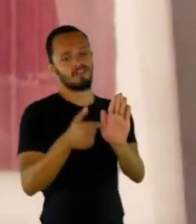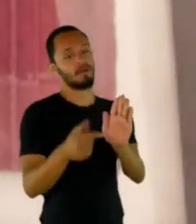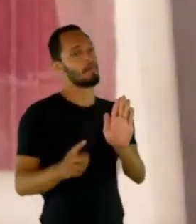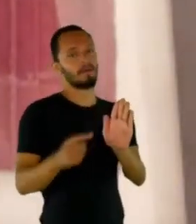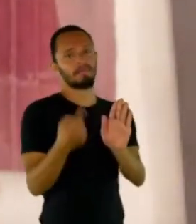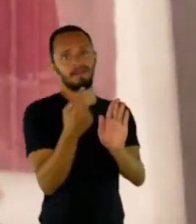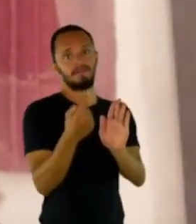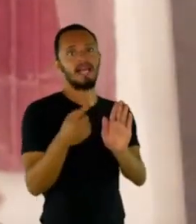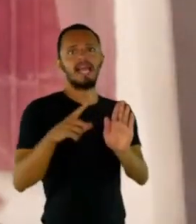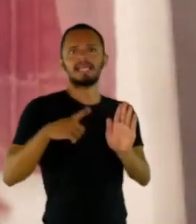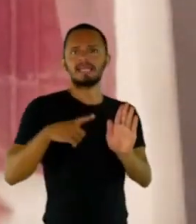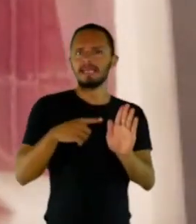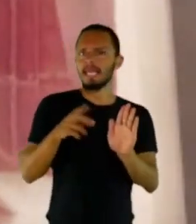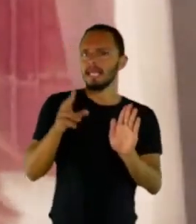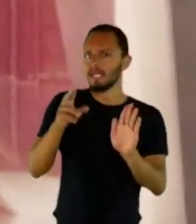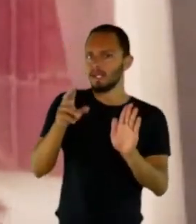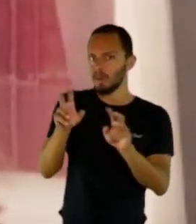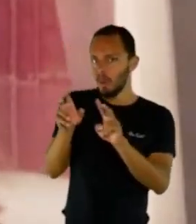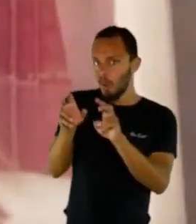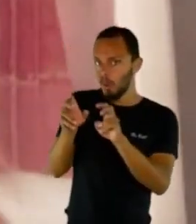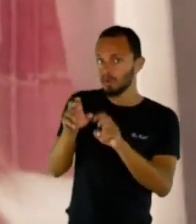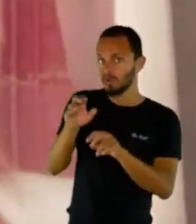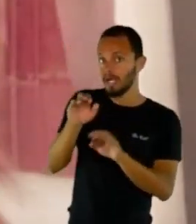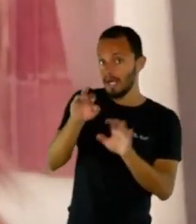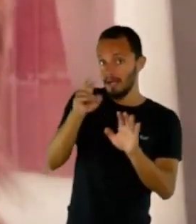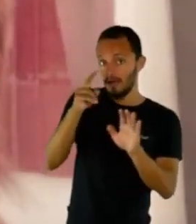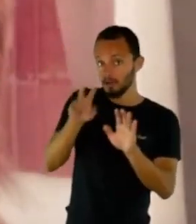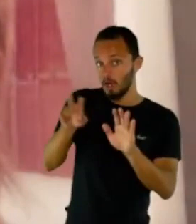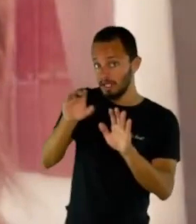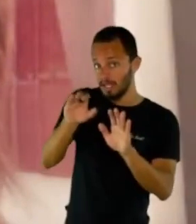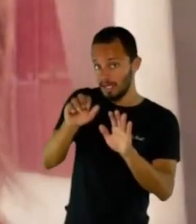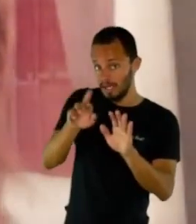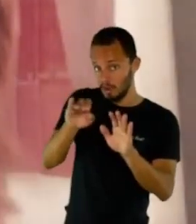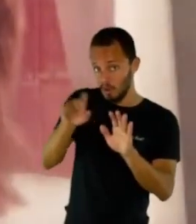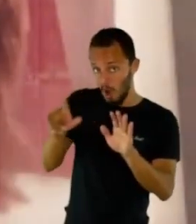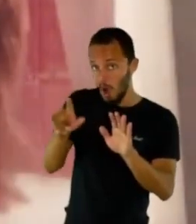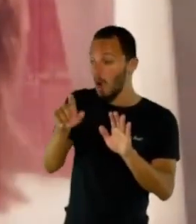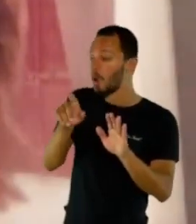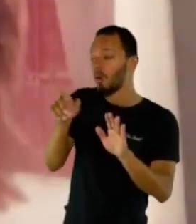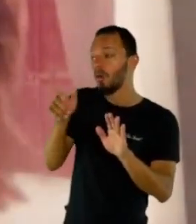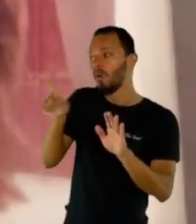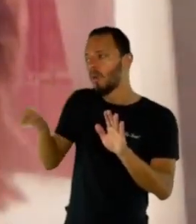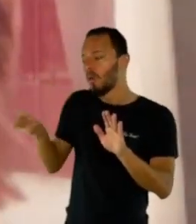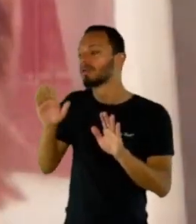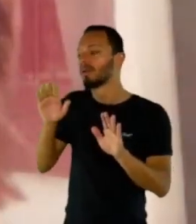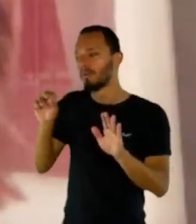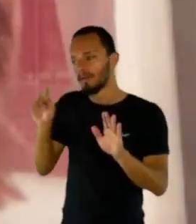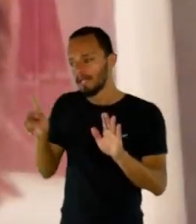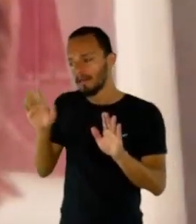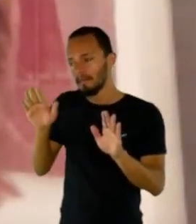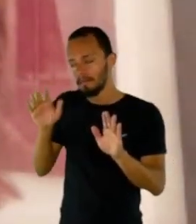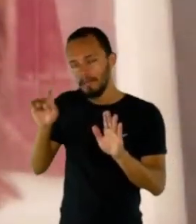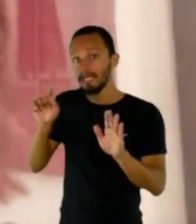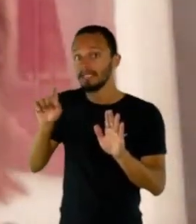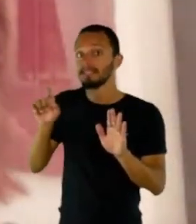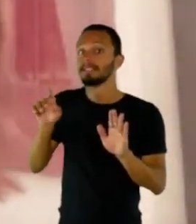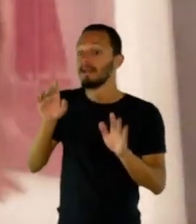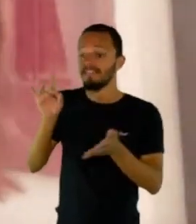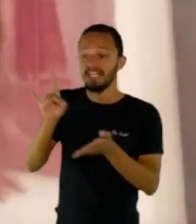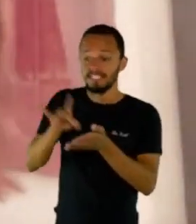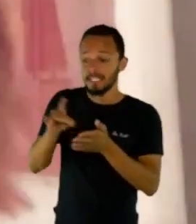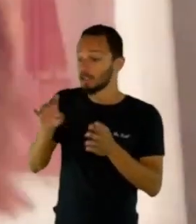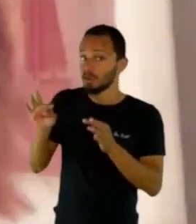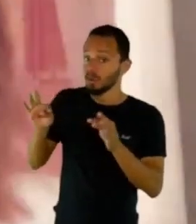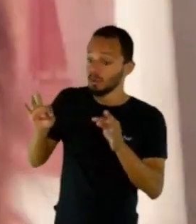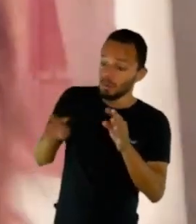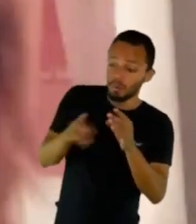Crônicas da Carol, mas todos eles foram feitos só para o livro, foram exclusivamente para o livro,